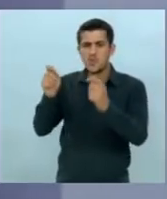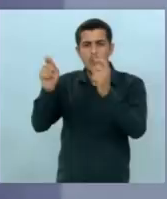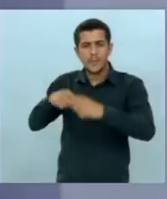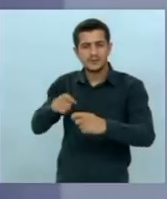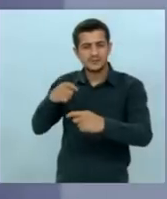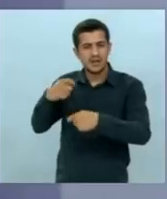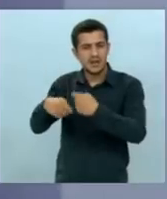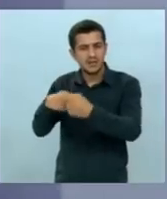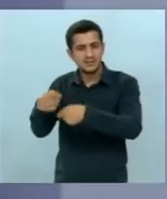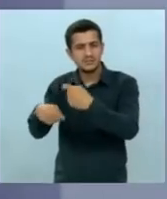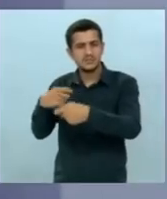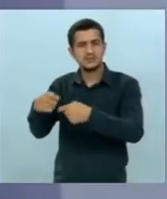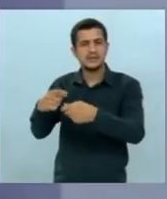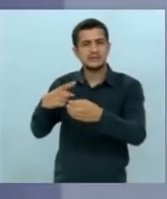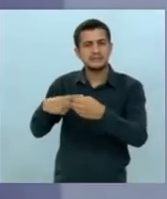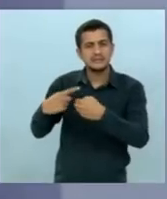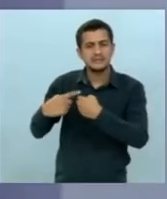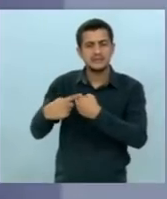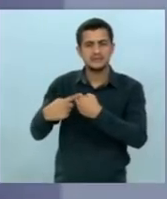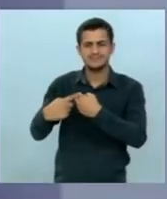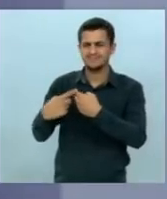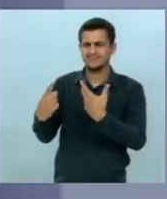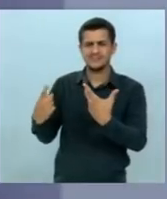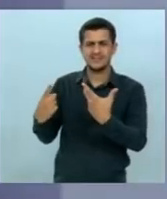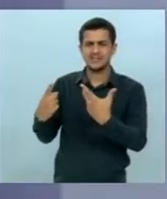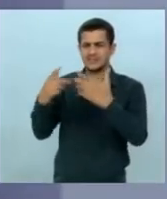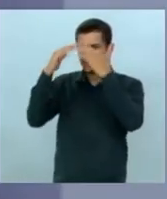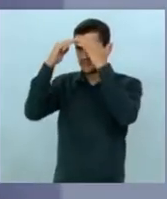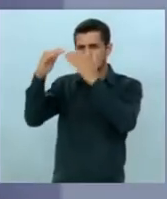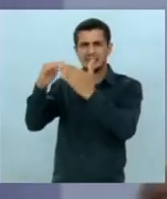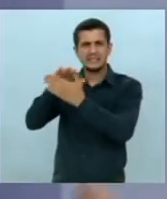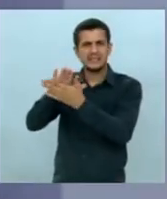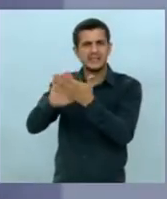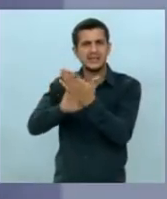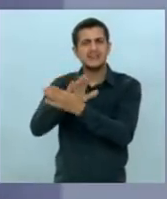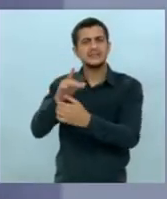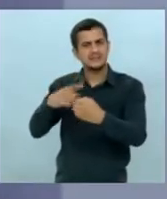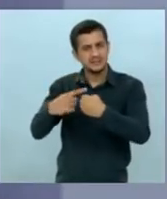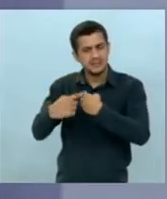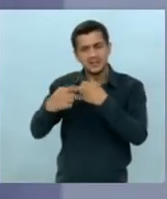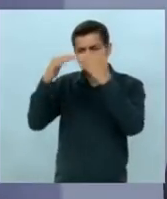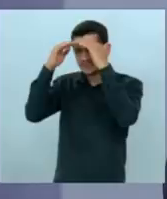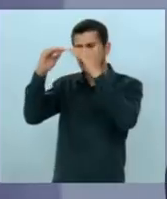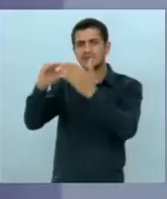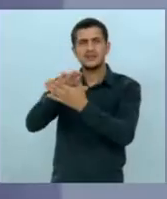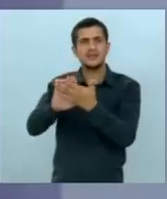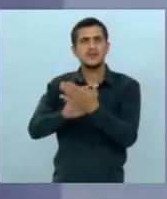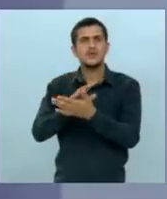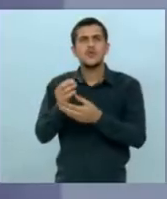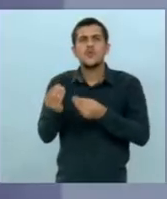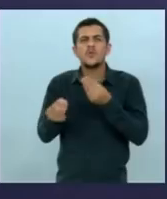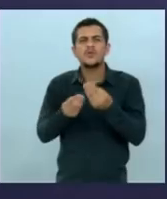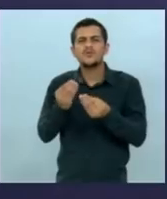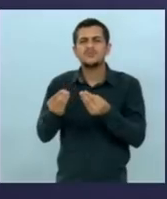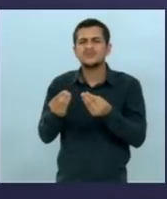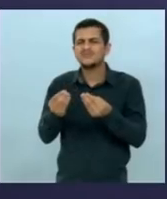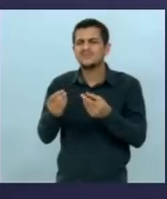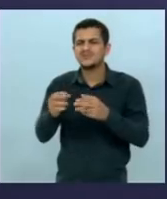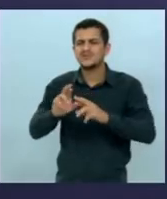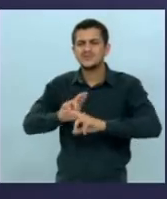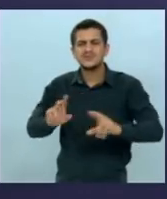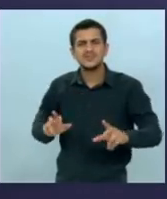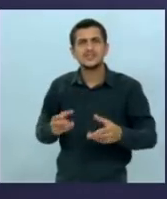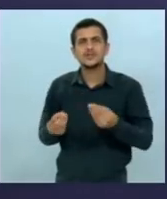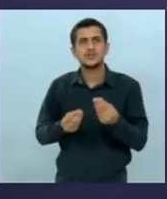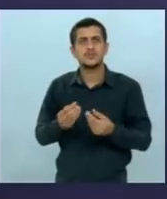administrar Jaraguari total de respeito à cidade e ao candidato como você explica esse mar de contradições candidato